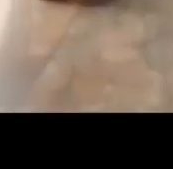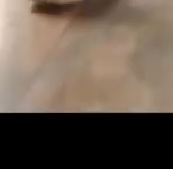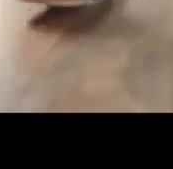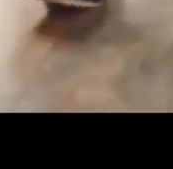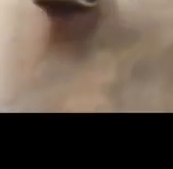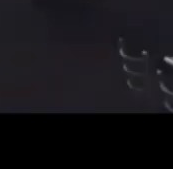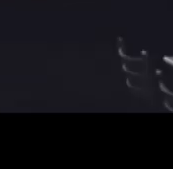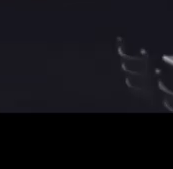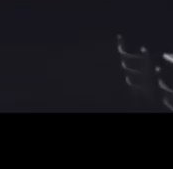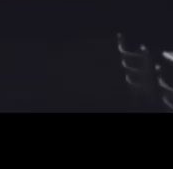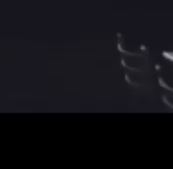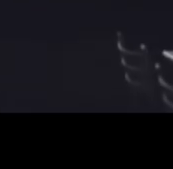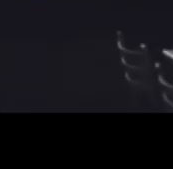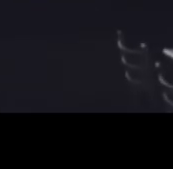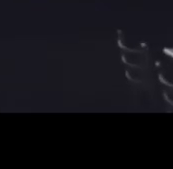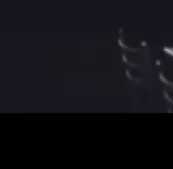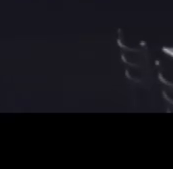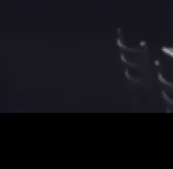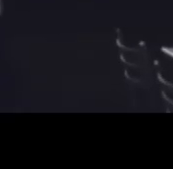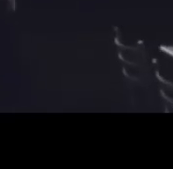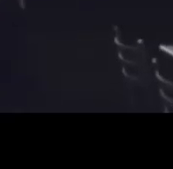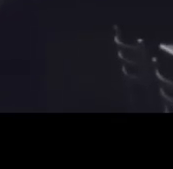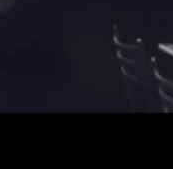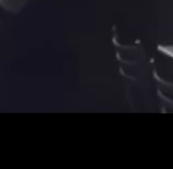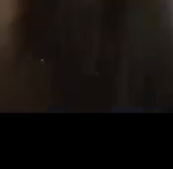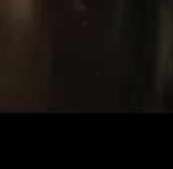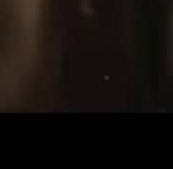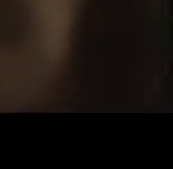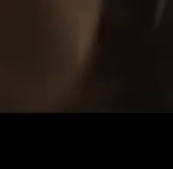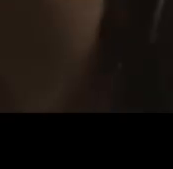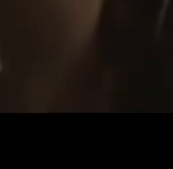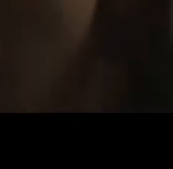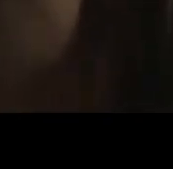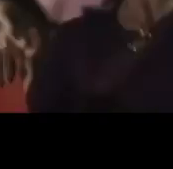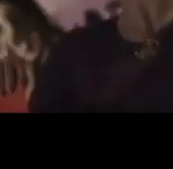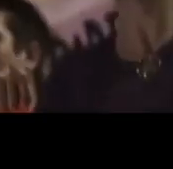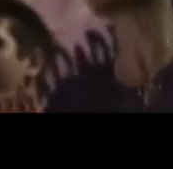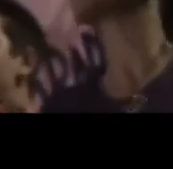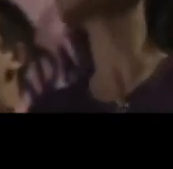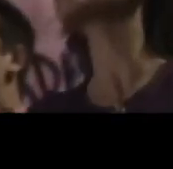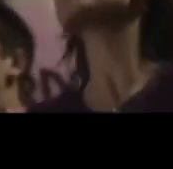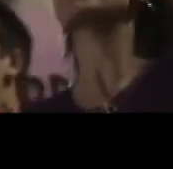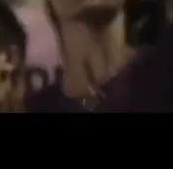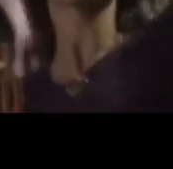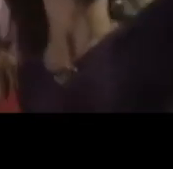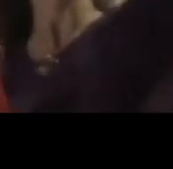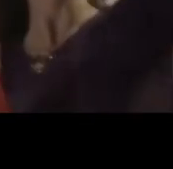Assim que nasceu, foi convidado a viajar, Convidado a participar,